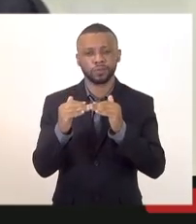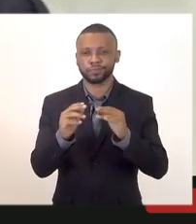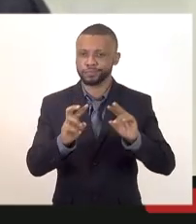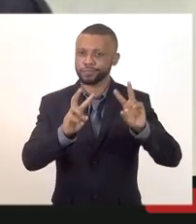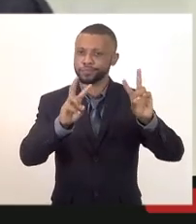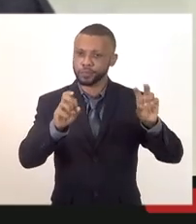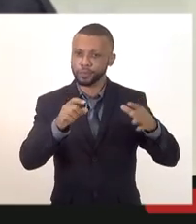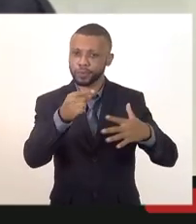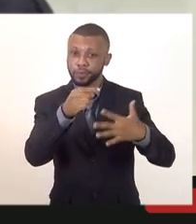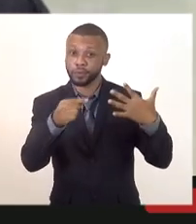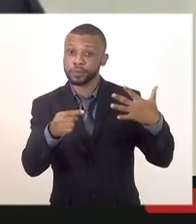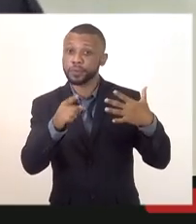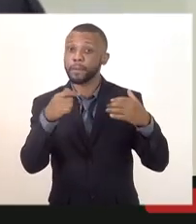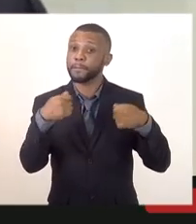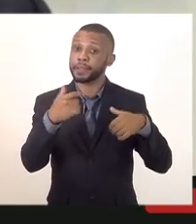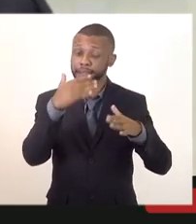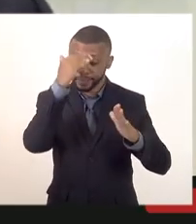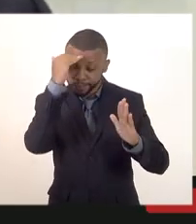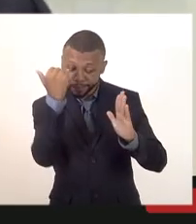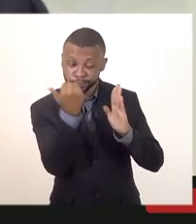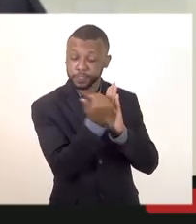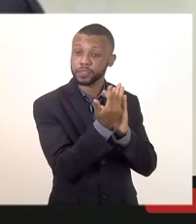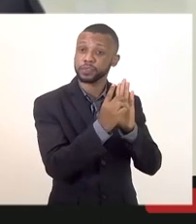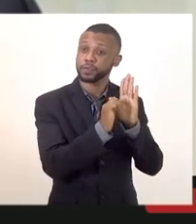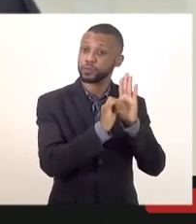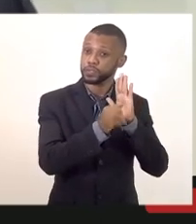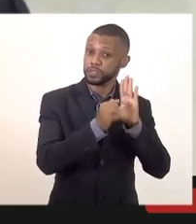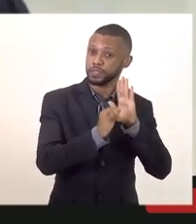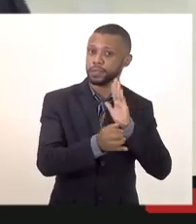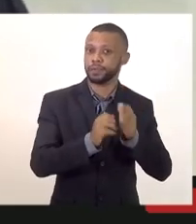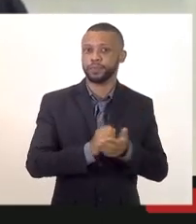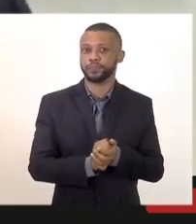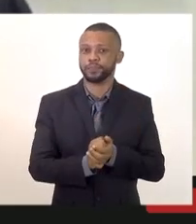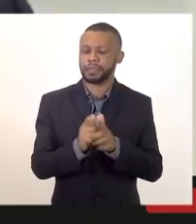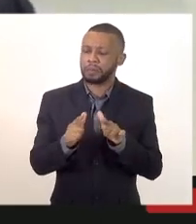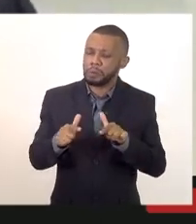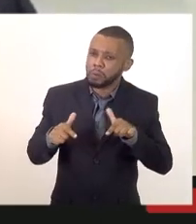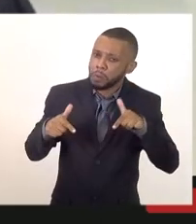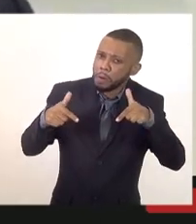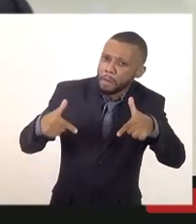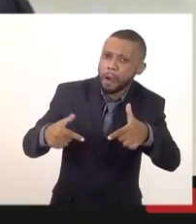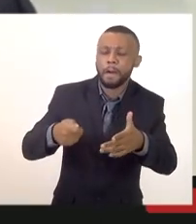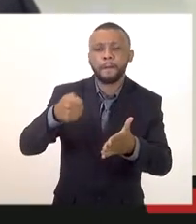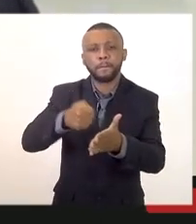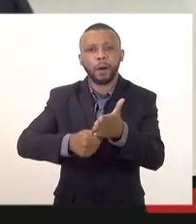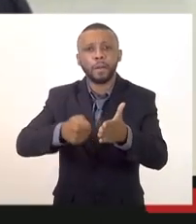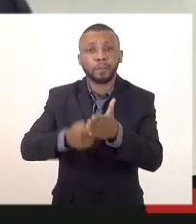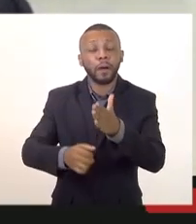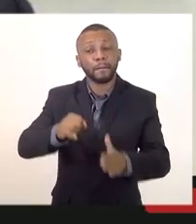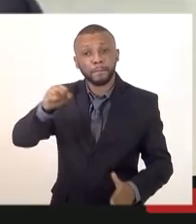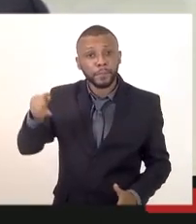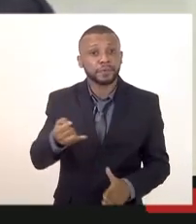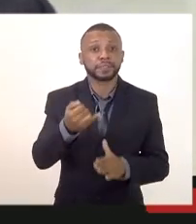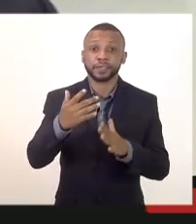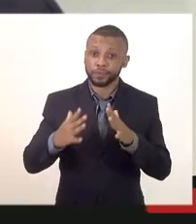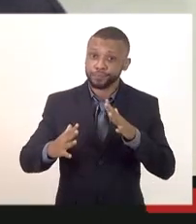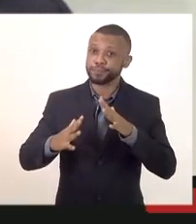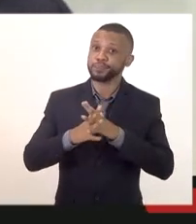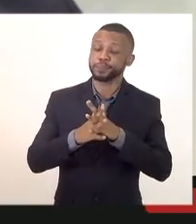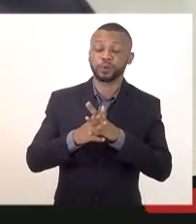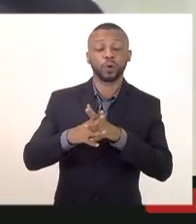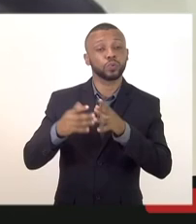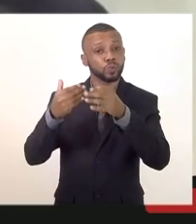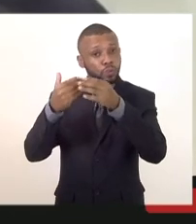respeito ao edital toda essa batalha nossa é tentar aproveitar o máximo possível os concursados até porque isso gera economia para o estado